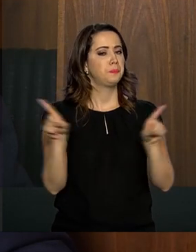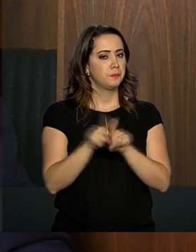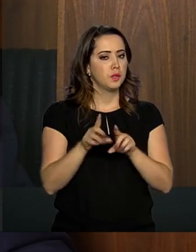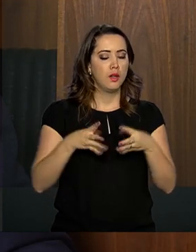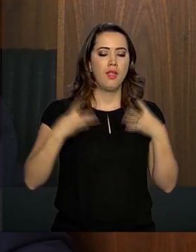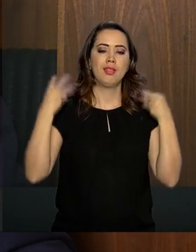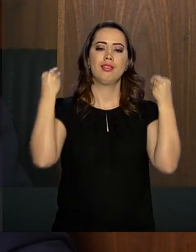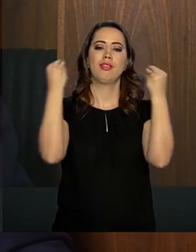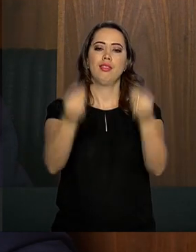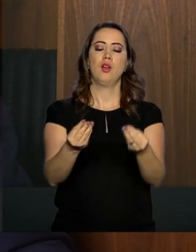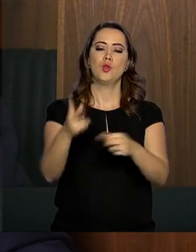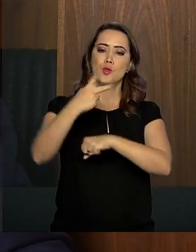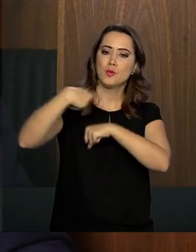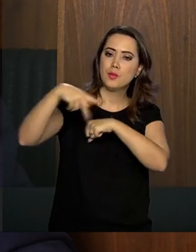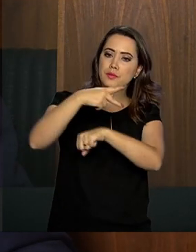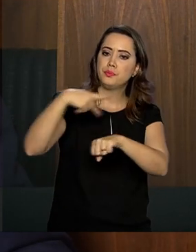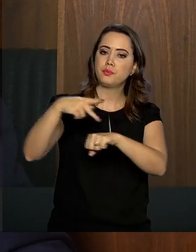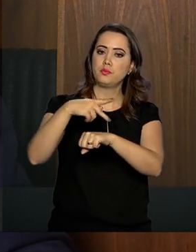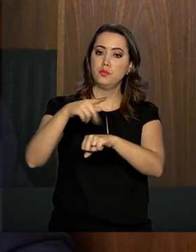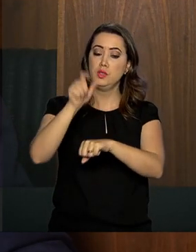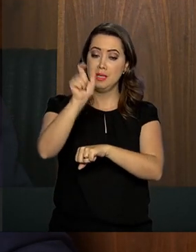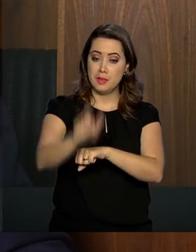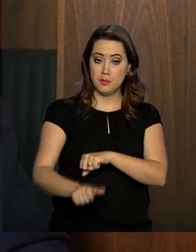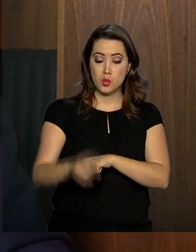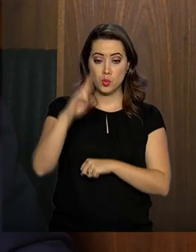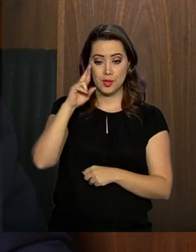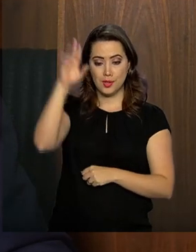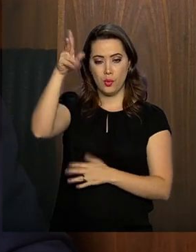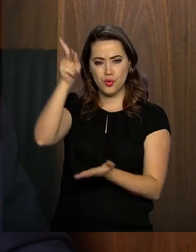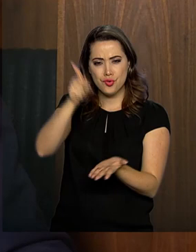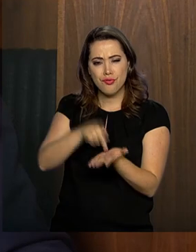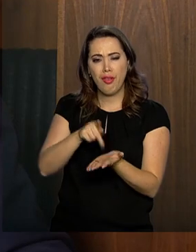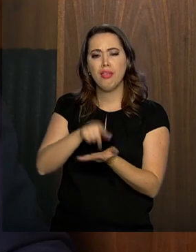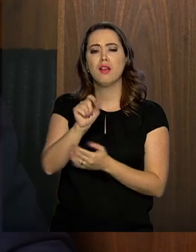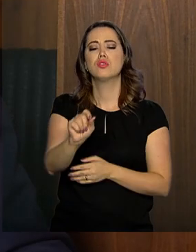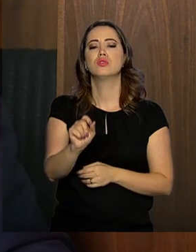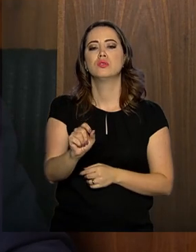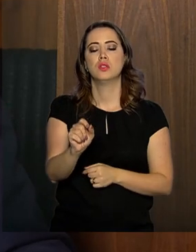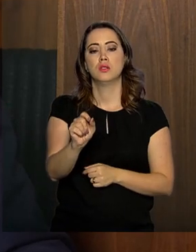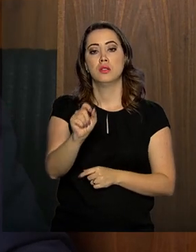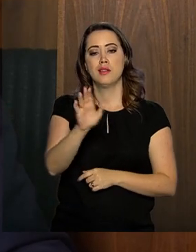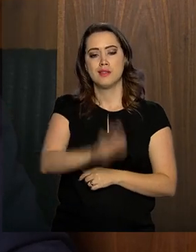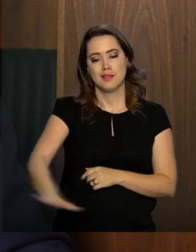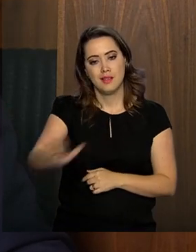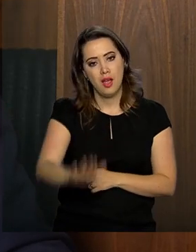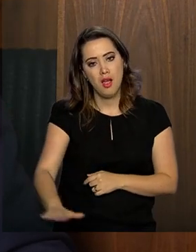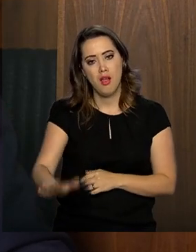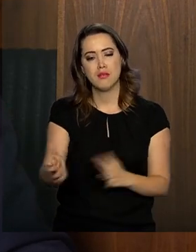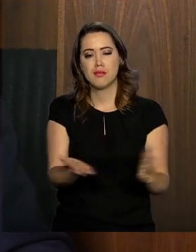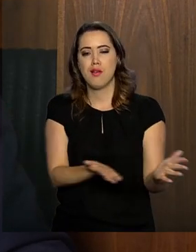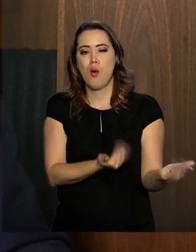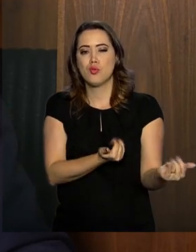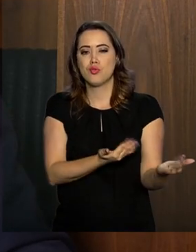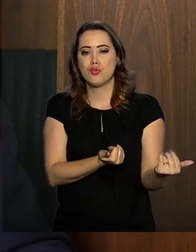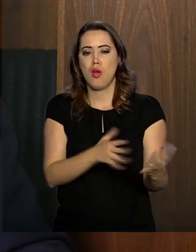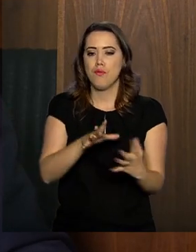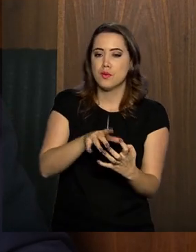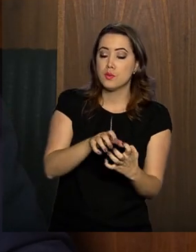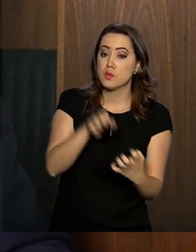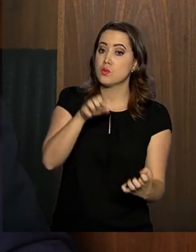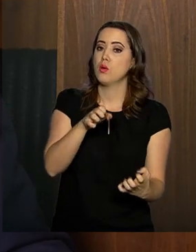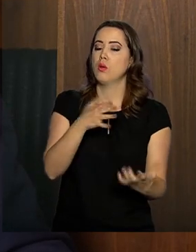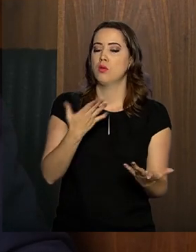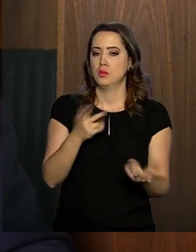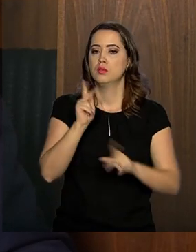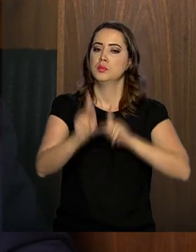devolvermos o nosso país aos seus legítimos donos, aos crianças, aos jovens, aos idosos,